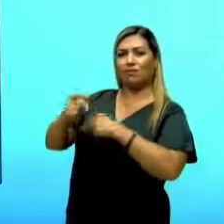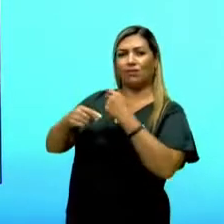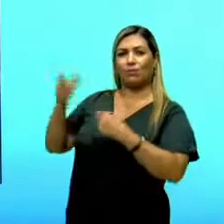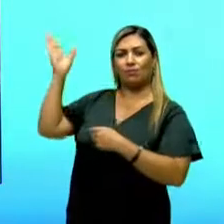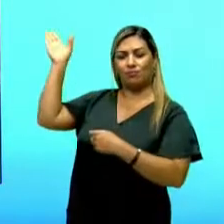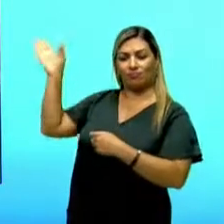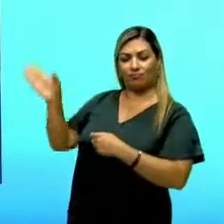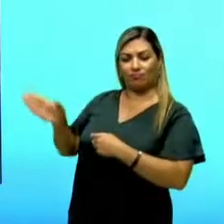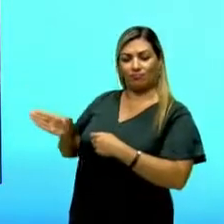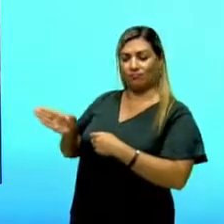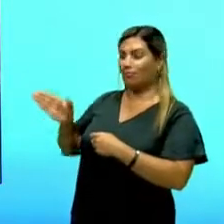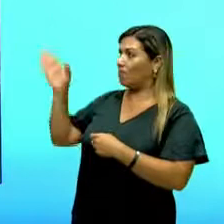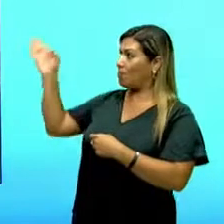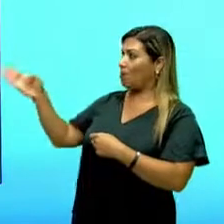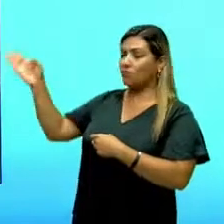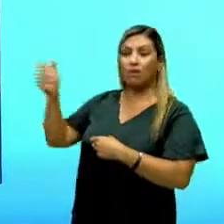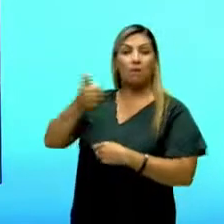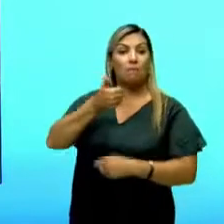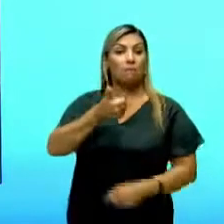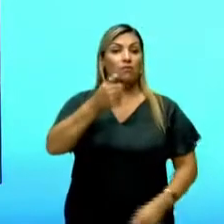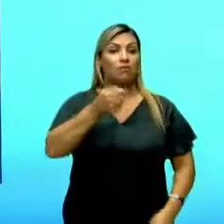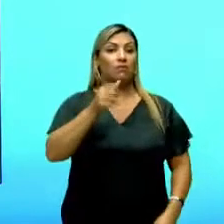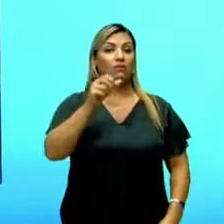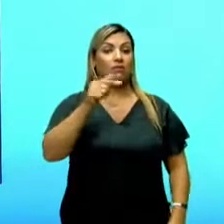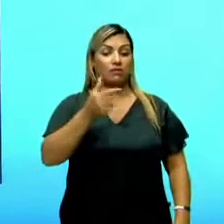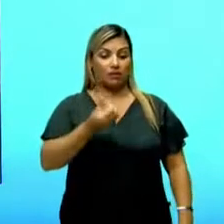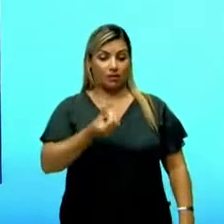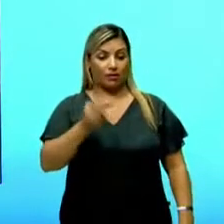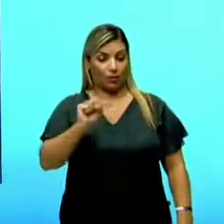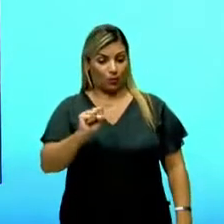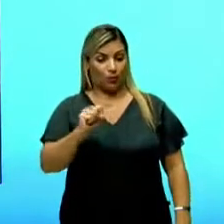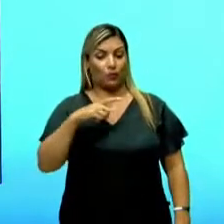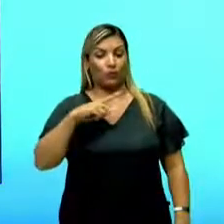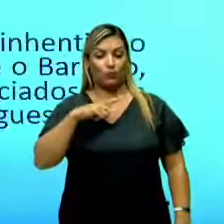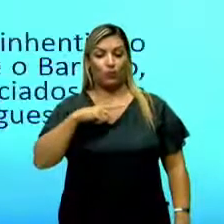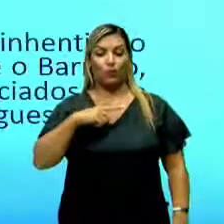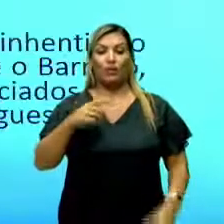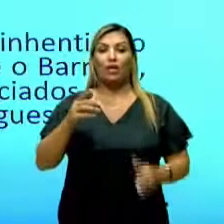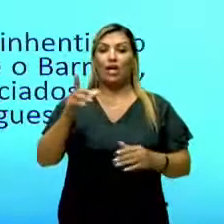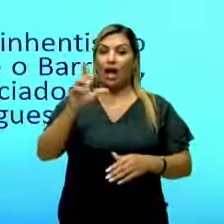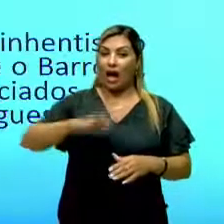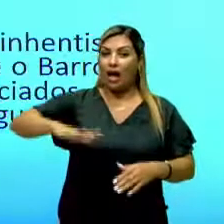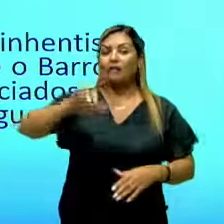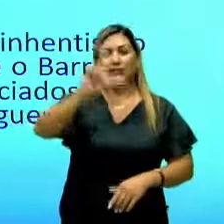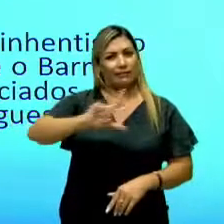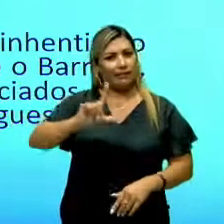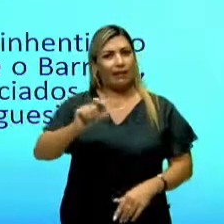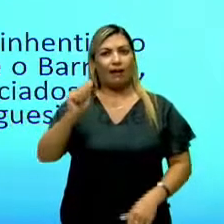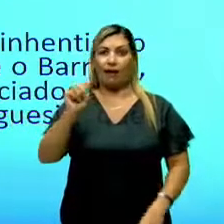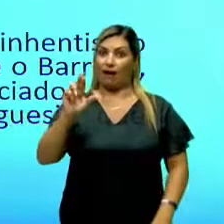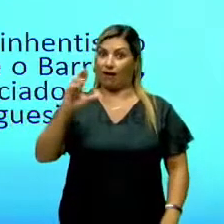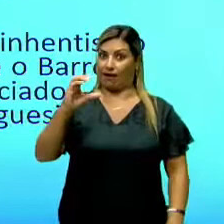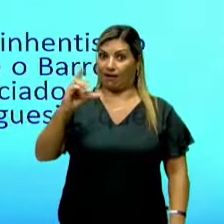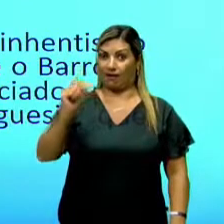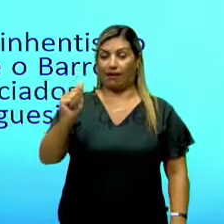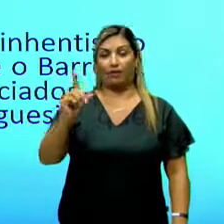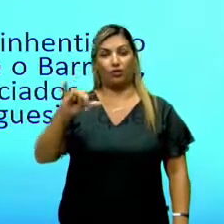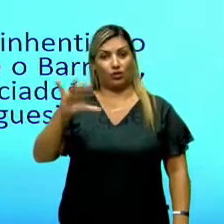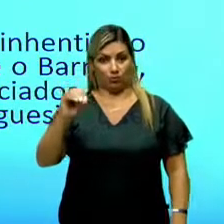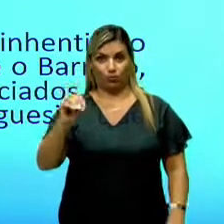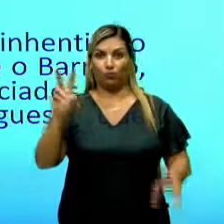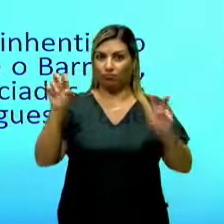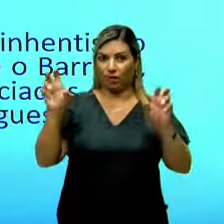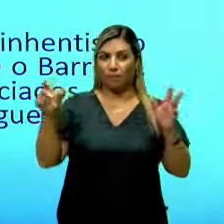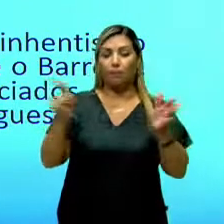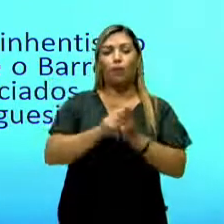1768, com a escola literária do arcadismo. o arcadismo